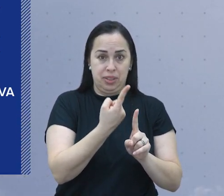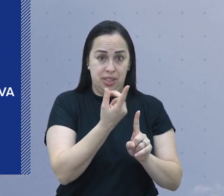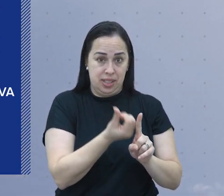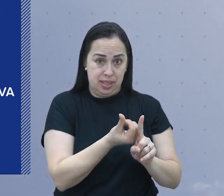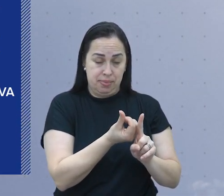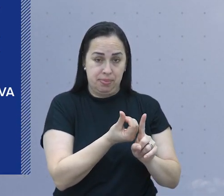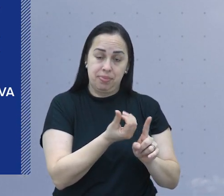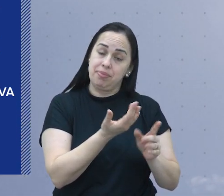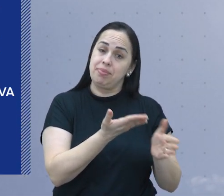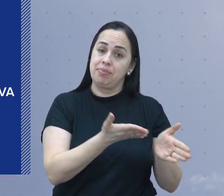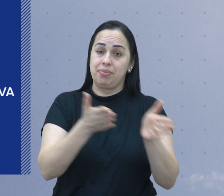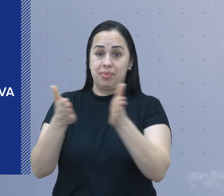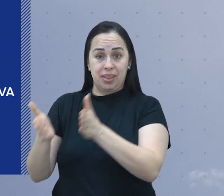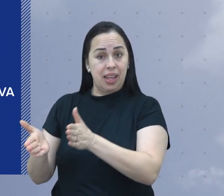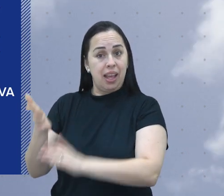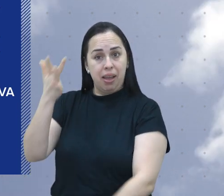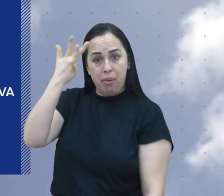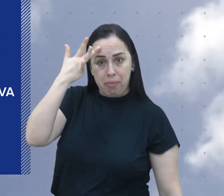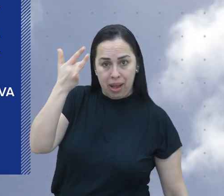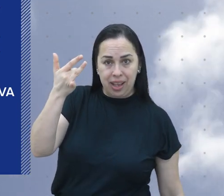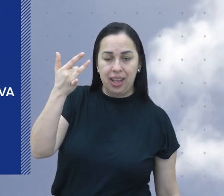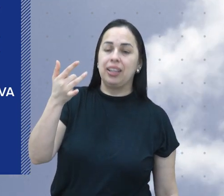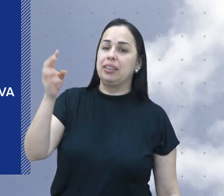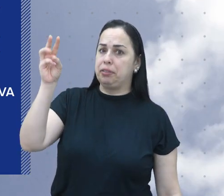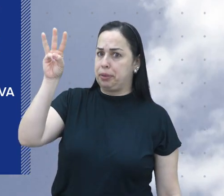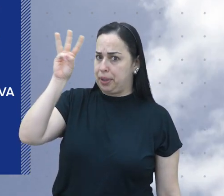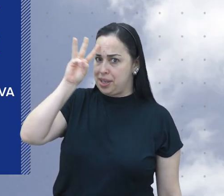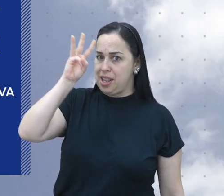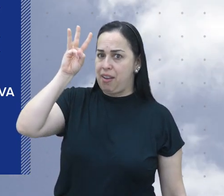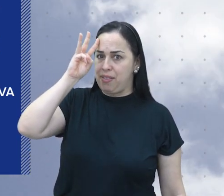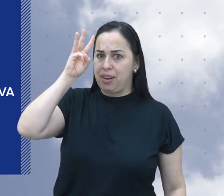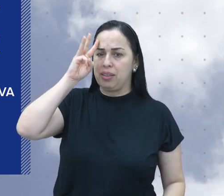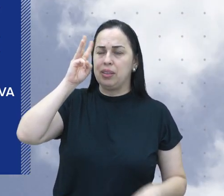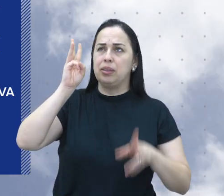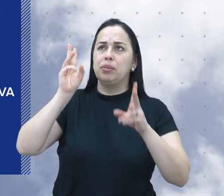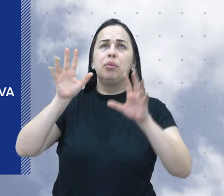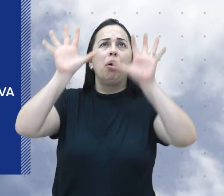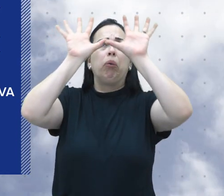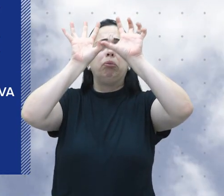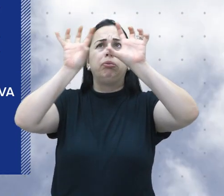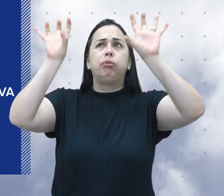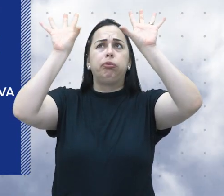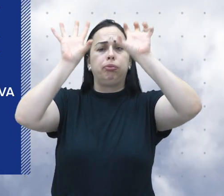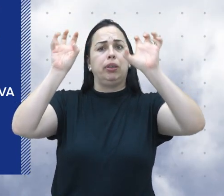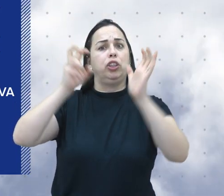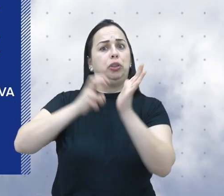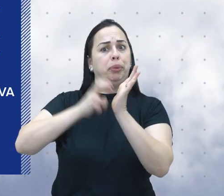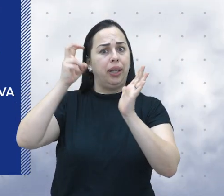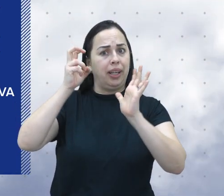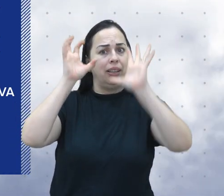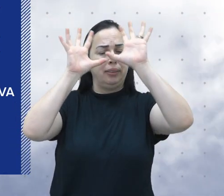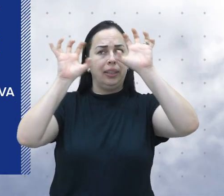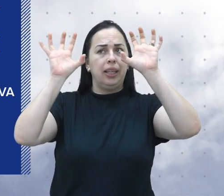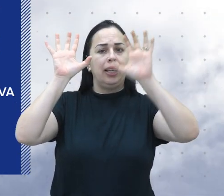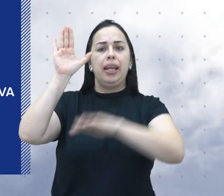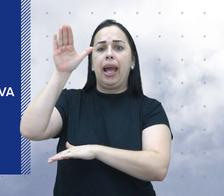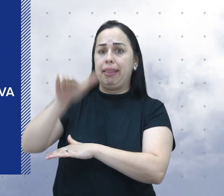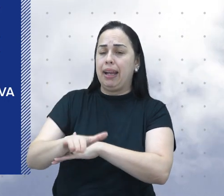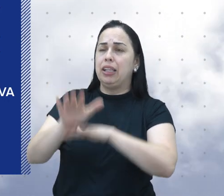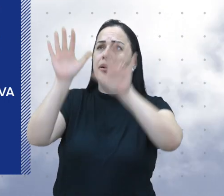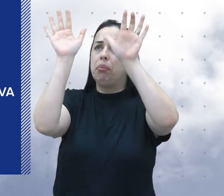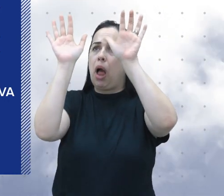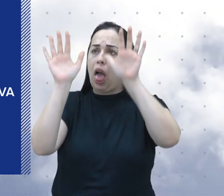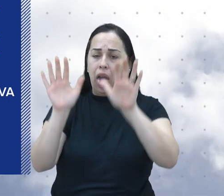25 e a mínima de 16. Já amanhã, terça-feira, o dia segue nublado pela manhã, com possibilidade de